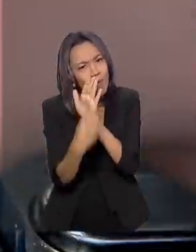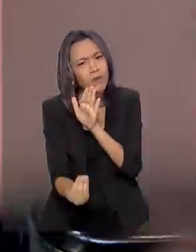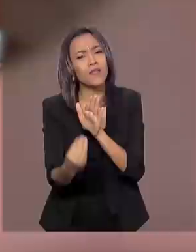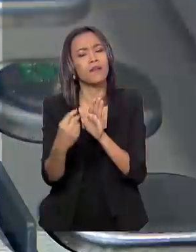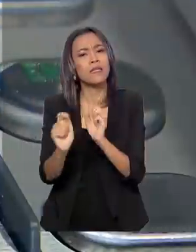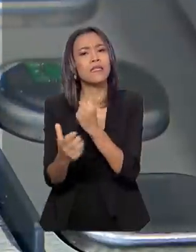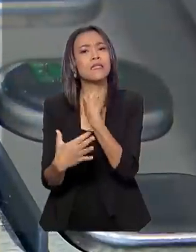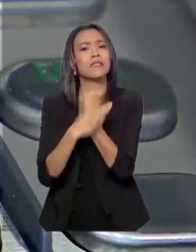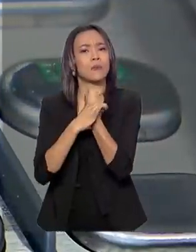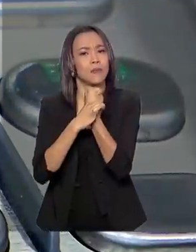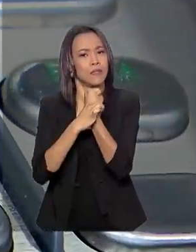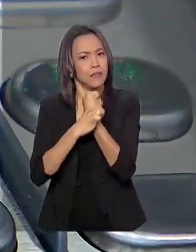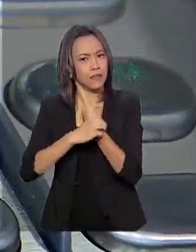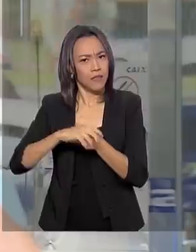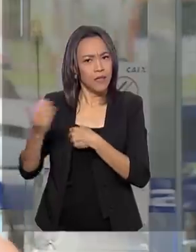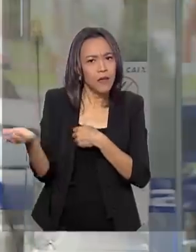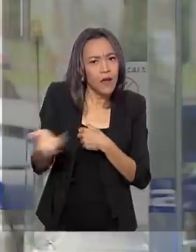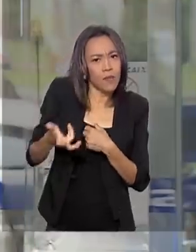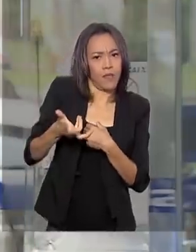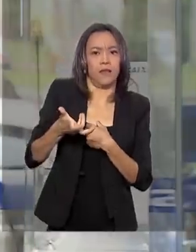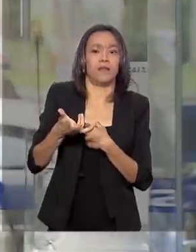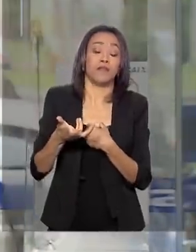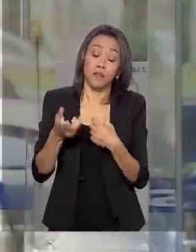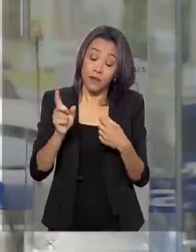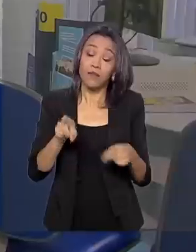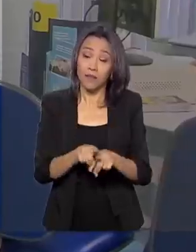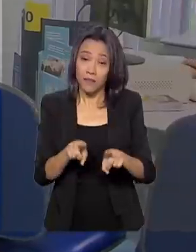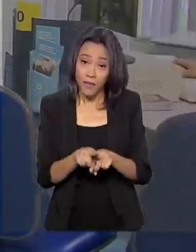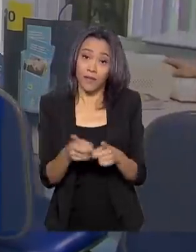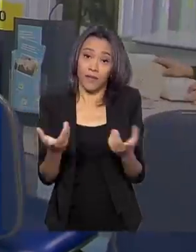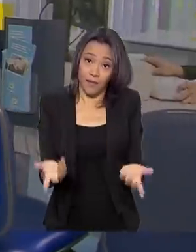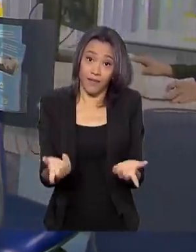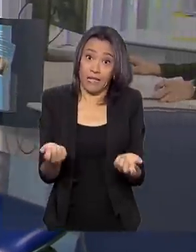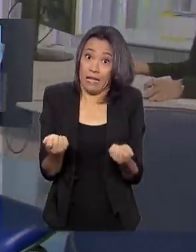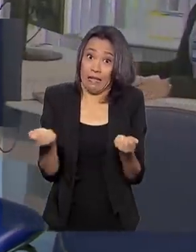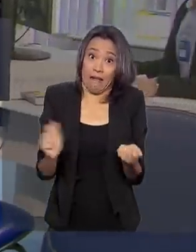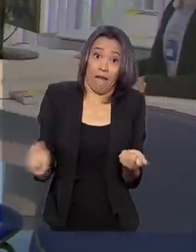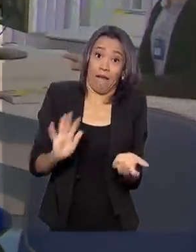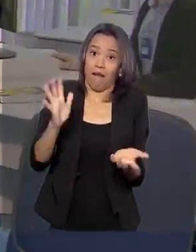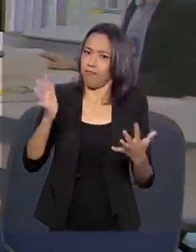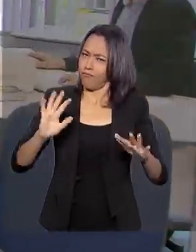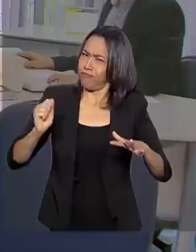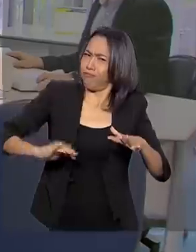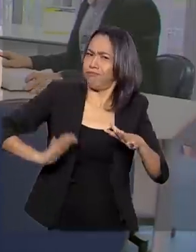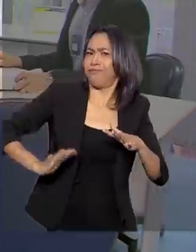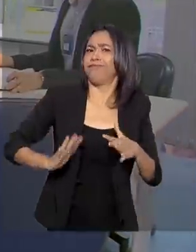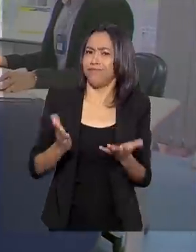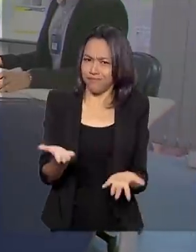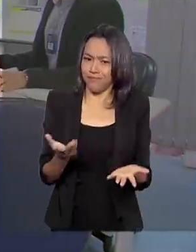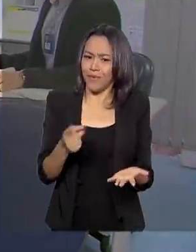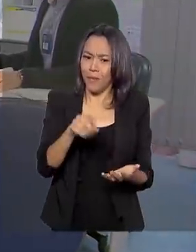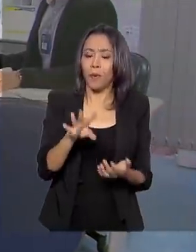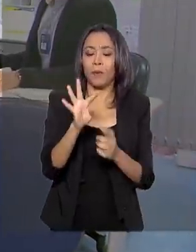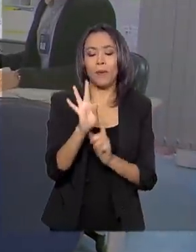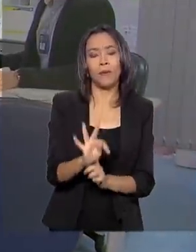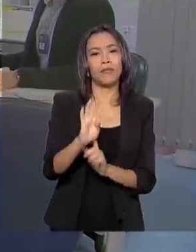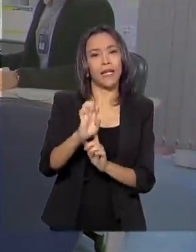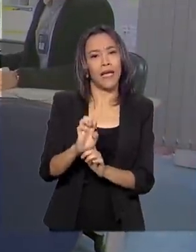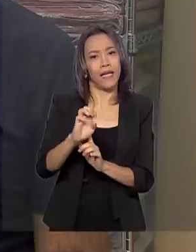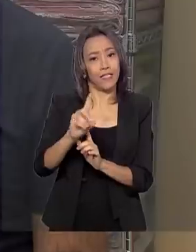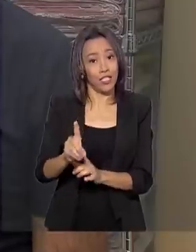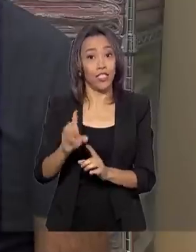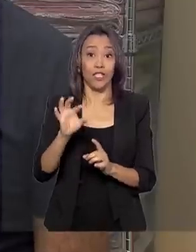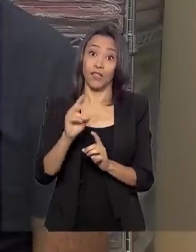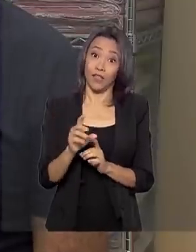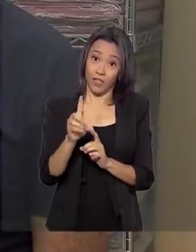segurança e agilidade, além de ser mais em conta do que outras transferências bancárias, como TED e DOC.